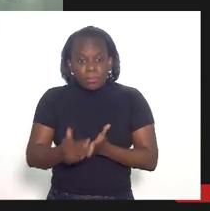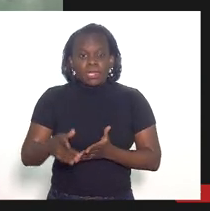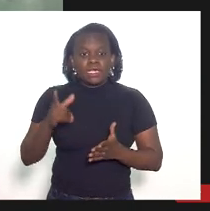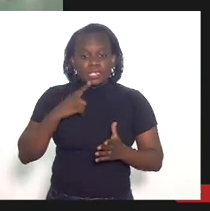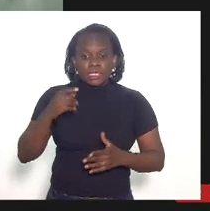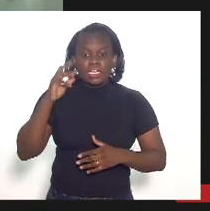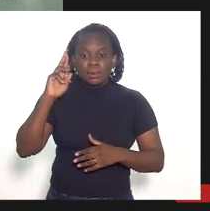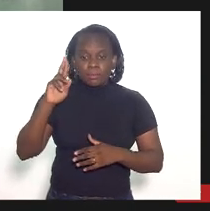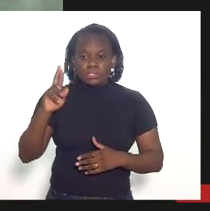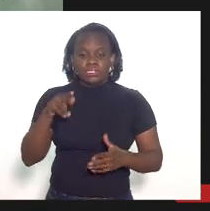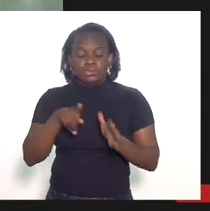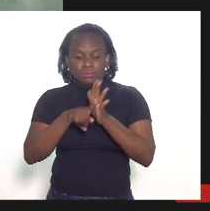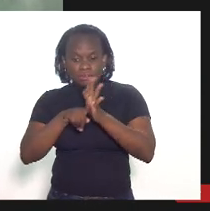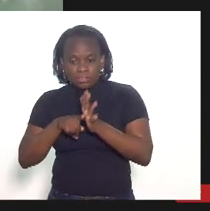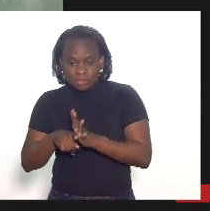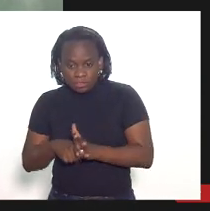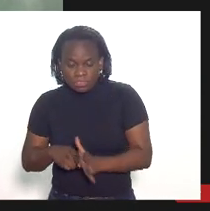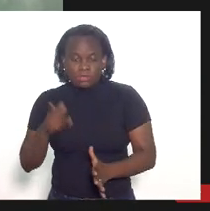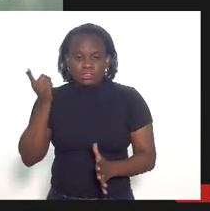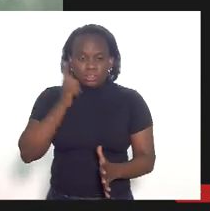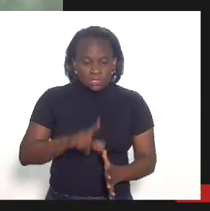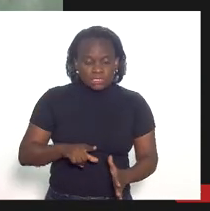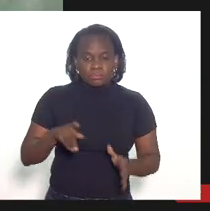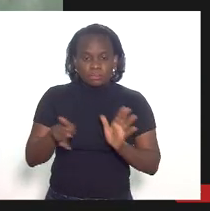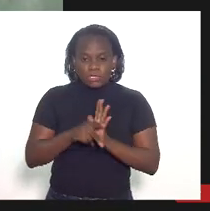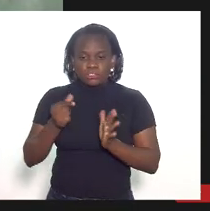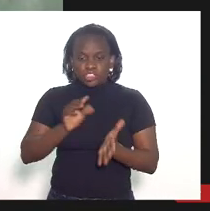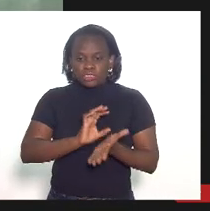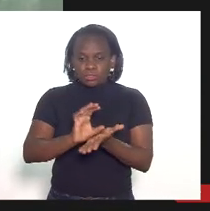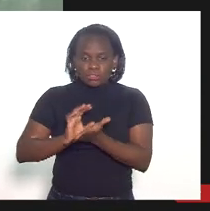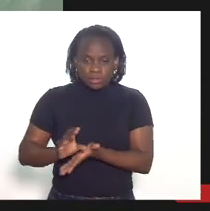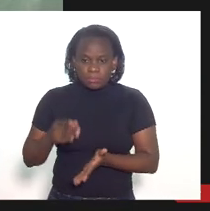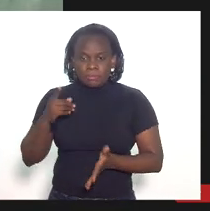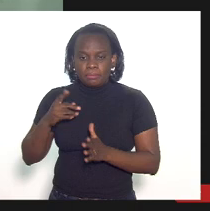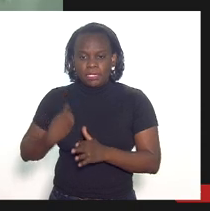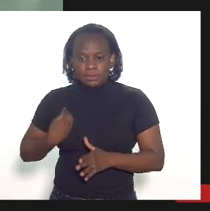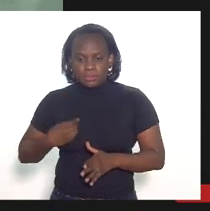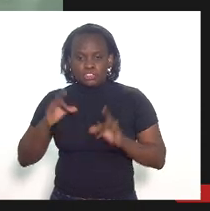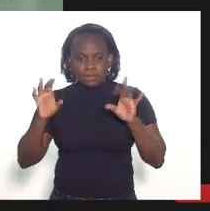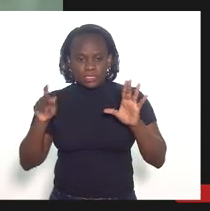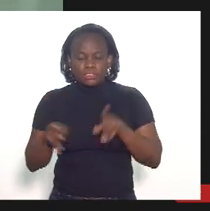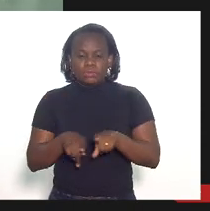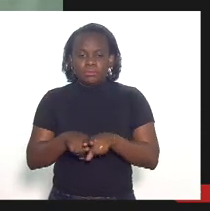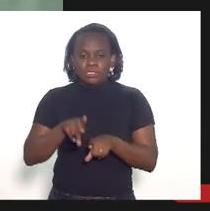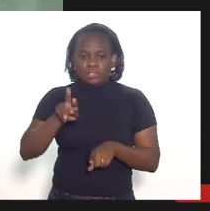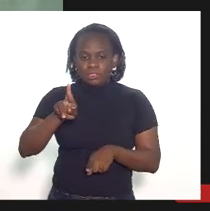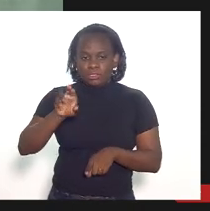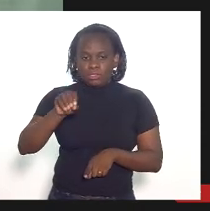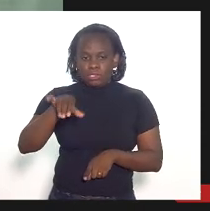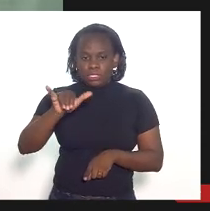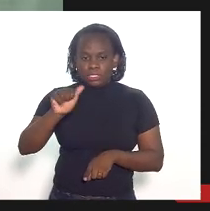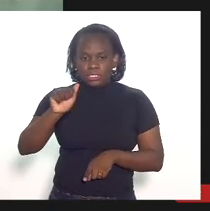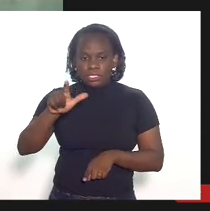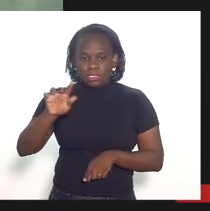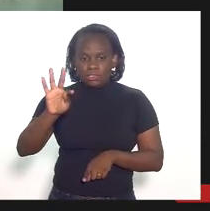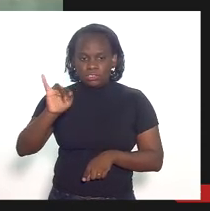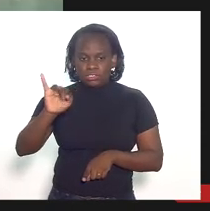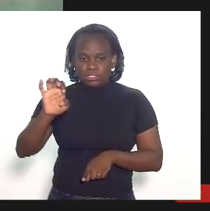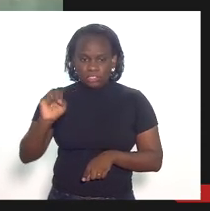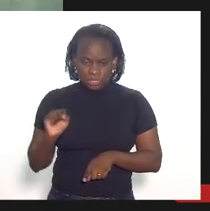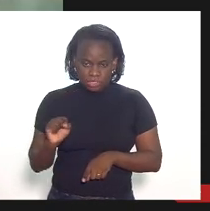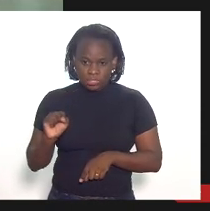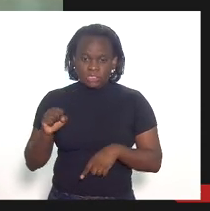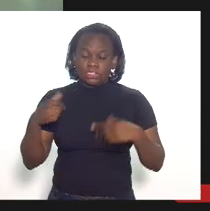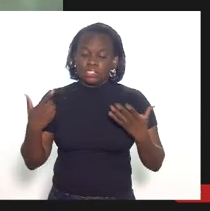de fiscalização sobre os repassos na participação especial e dos royalties de petróleo então nós deveríamos ter